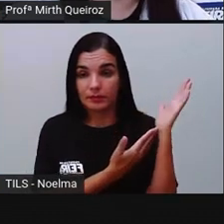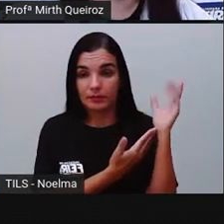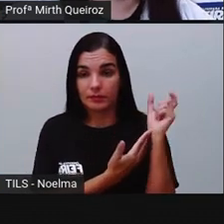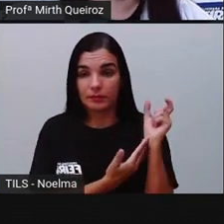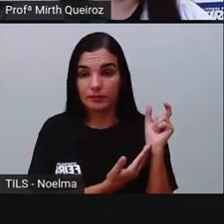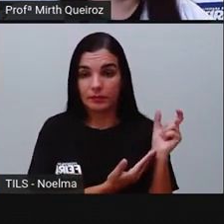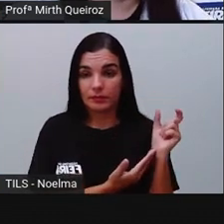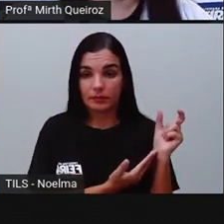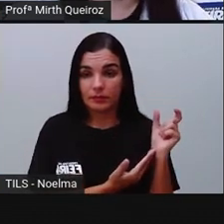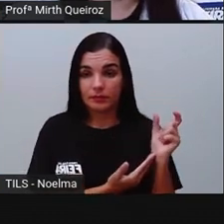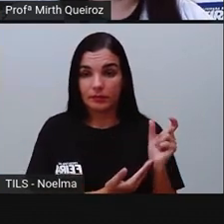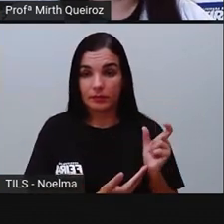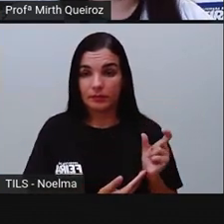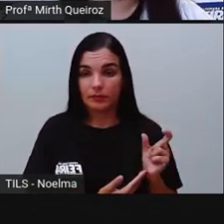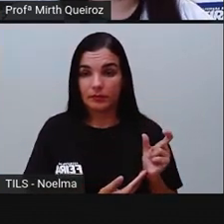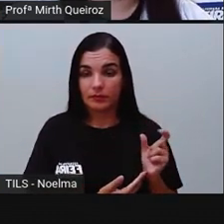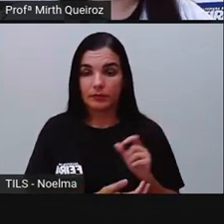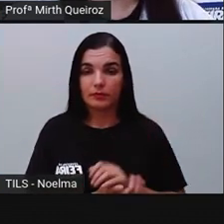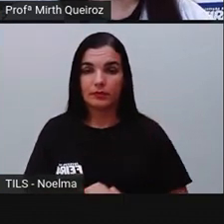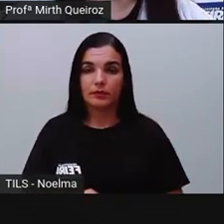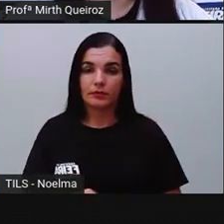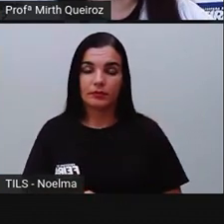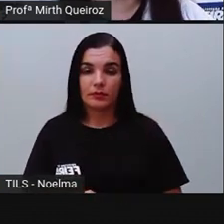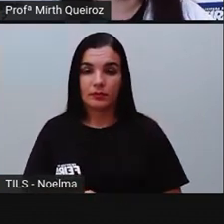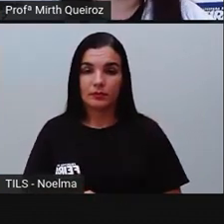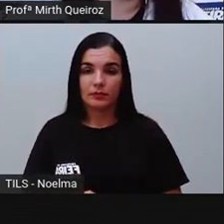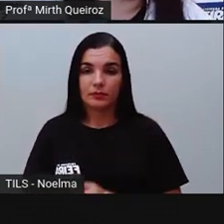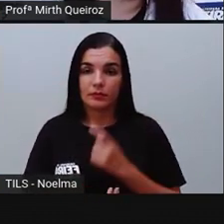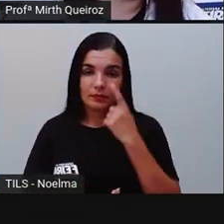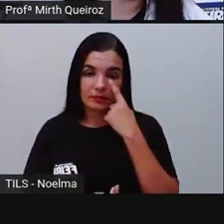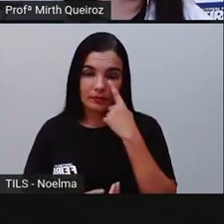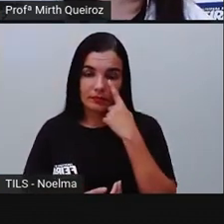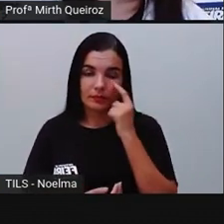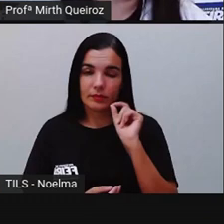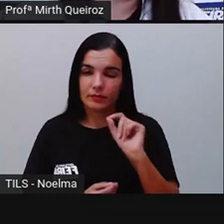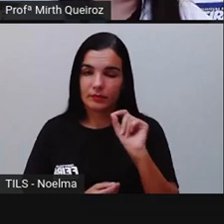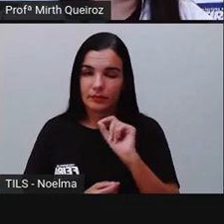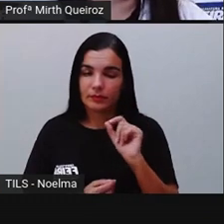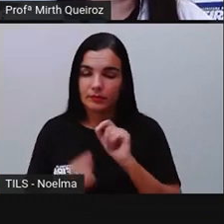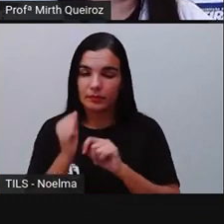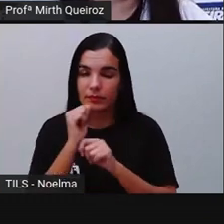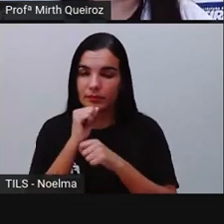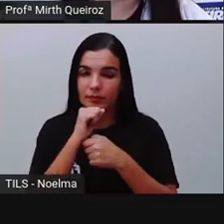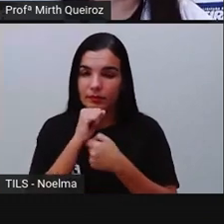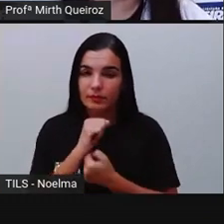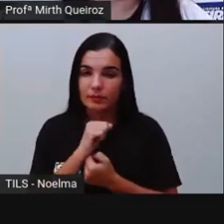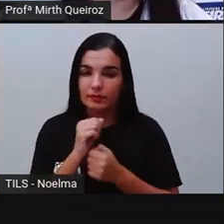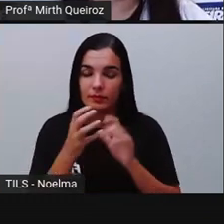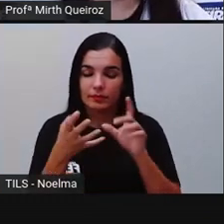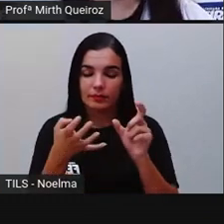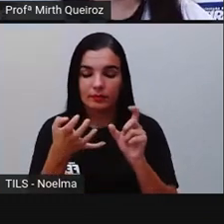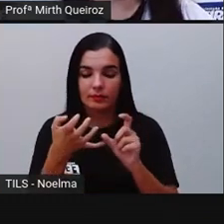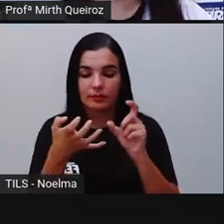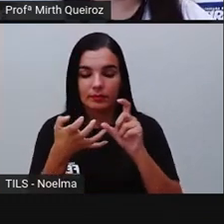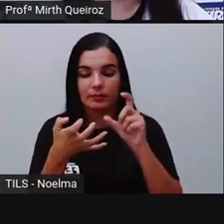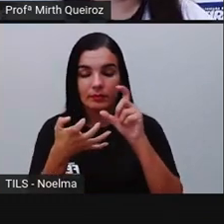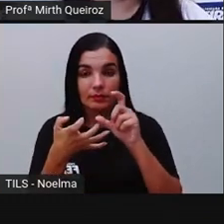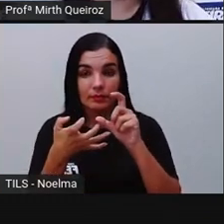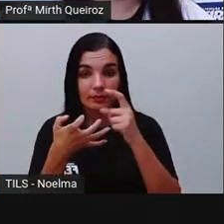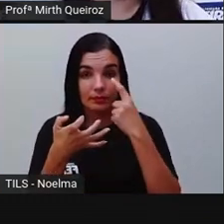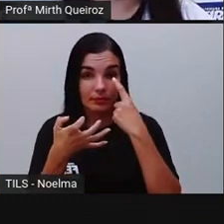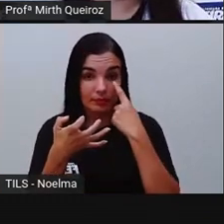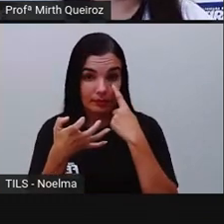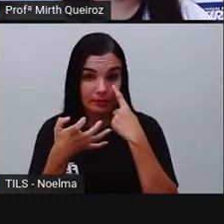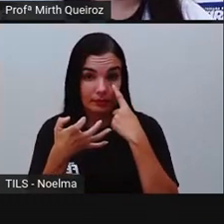Máximo, parábola, íntimo. E aí a gente tem um segredinho, né? A antepenúltima sílaba, se a gente olhar aqui por essa